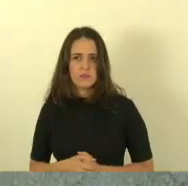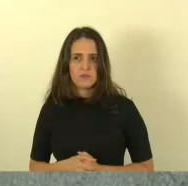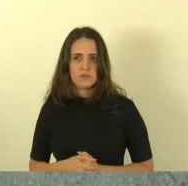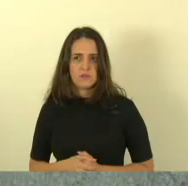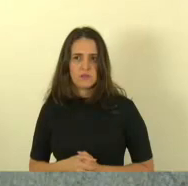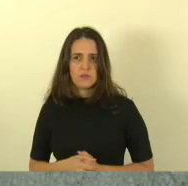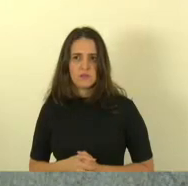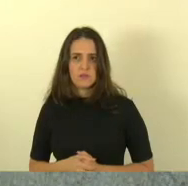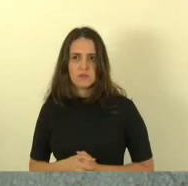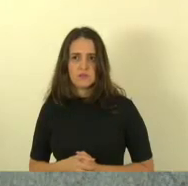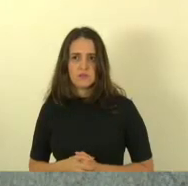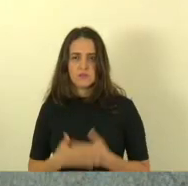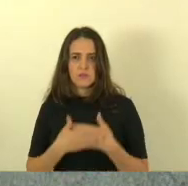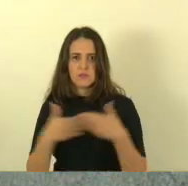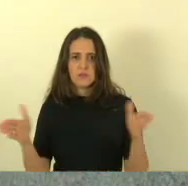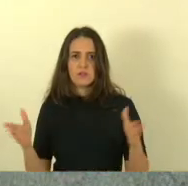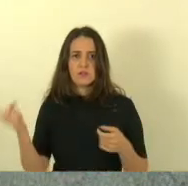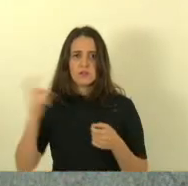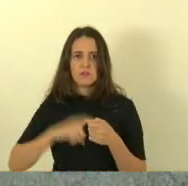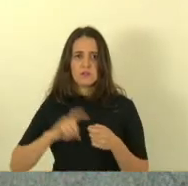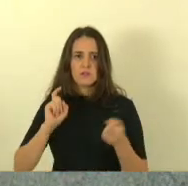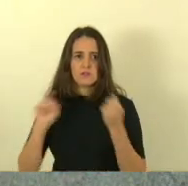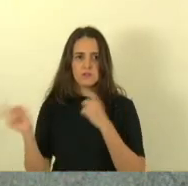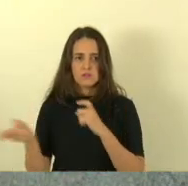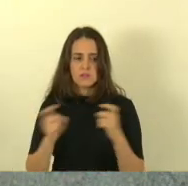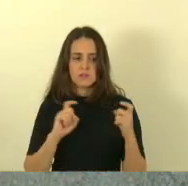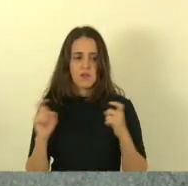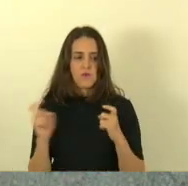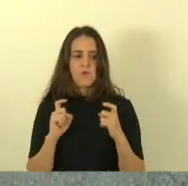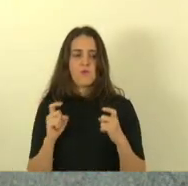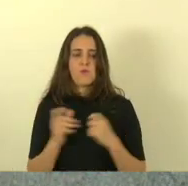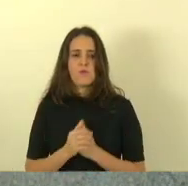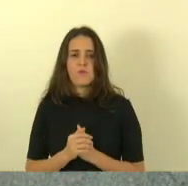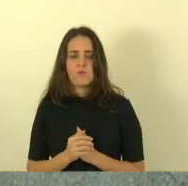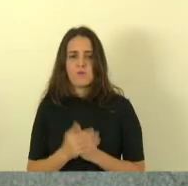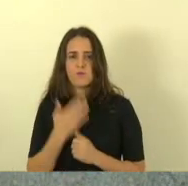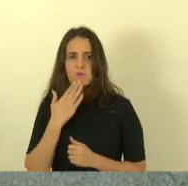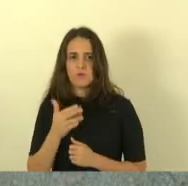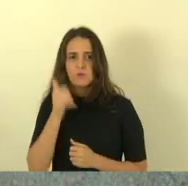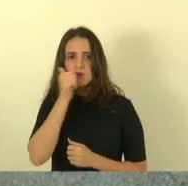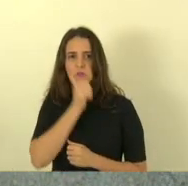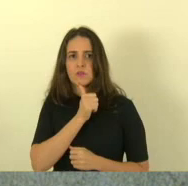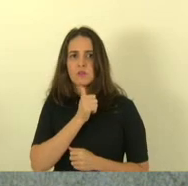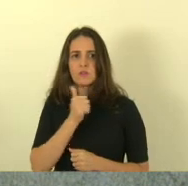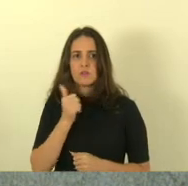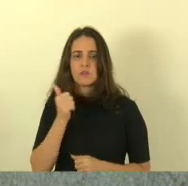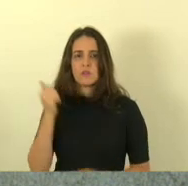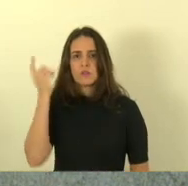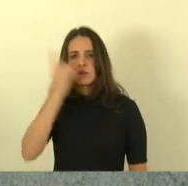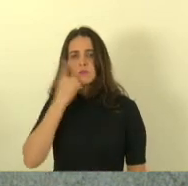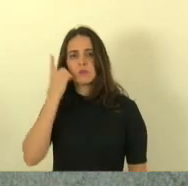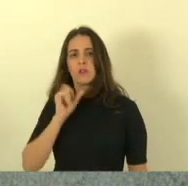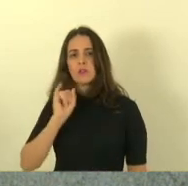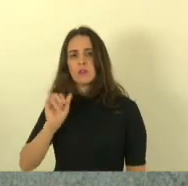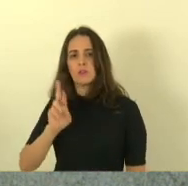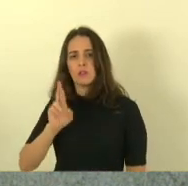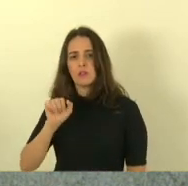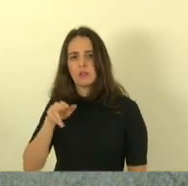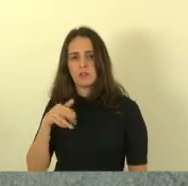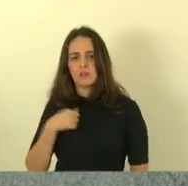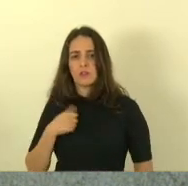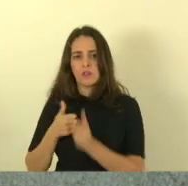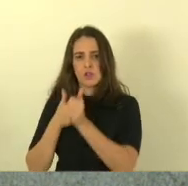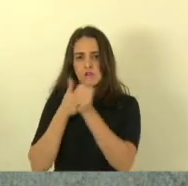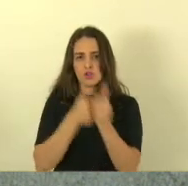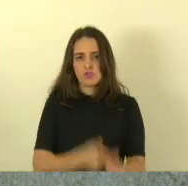está reaberta a sessão eu solicito aí a deputada Irine que acompanhe aí o cacique